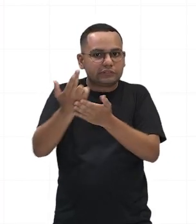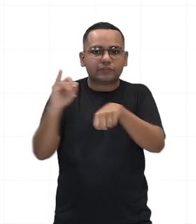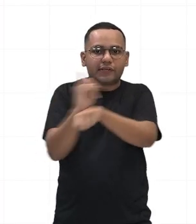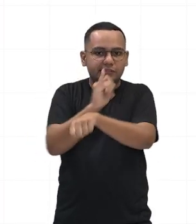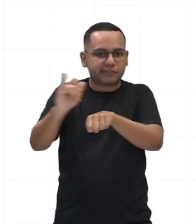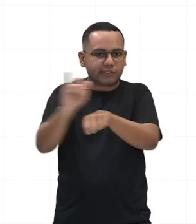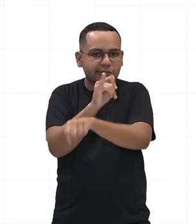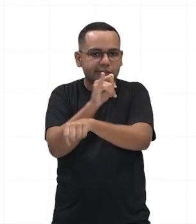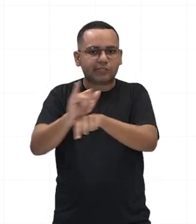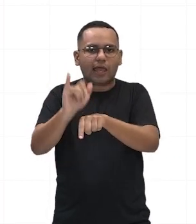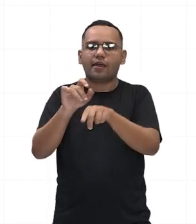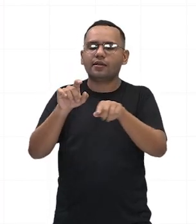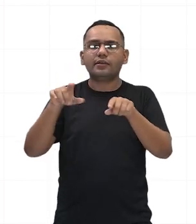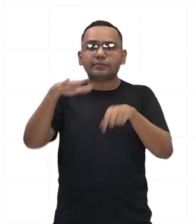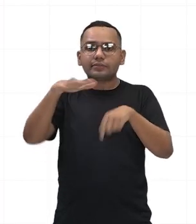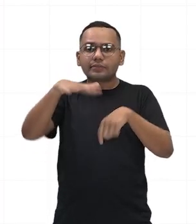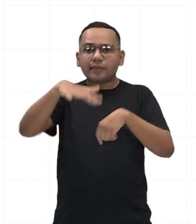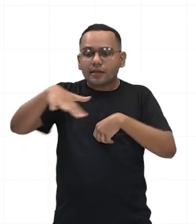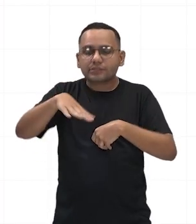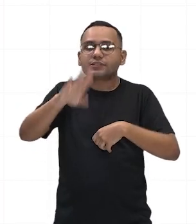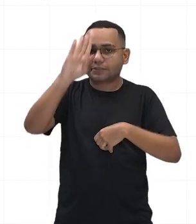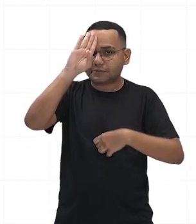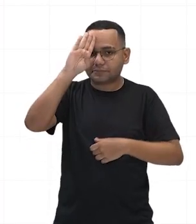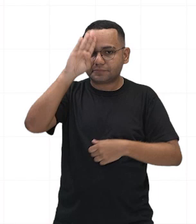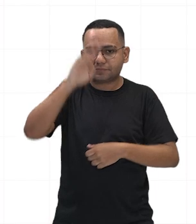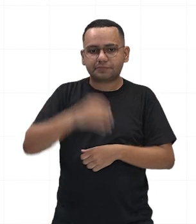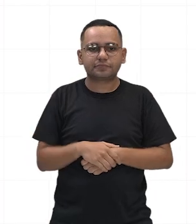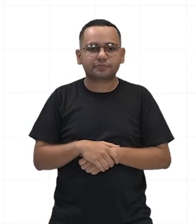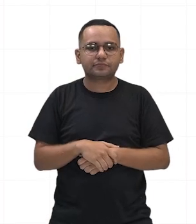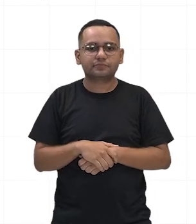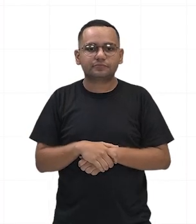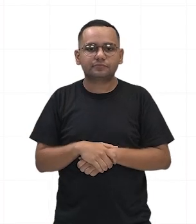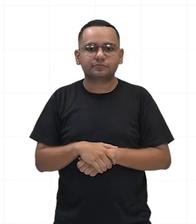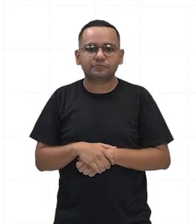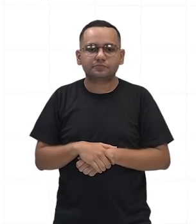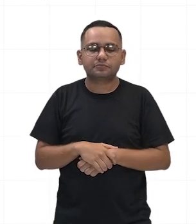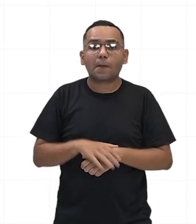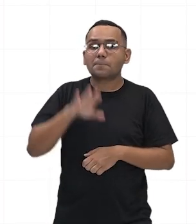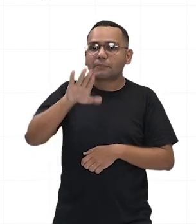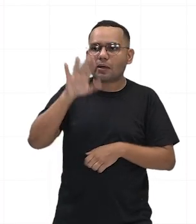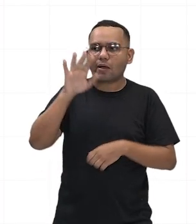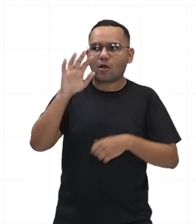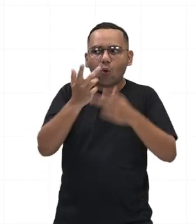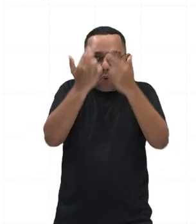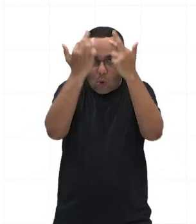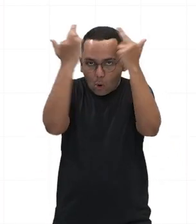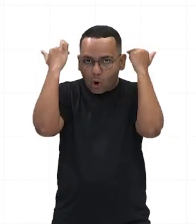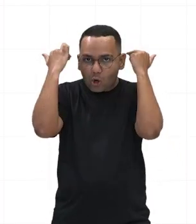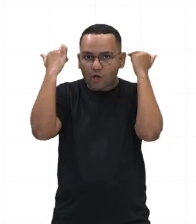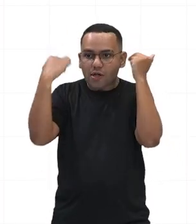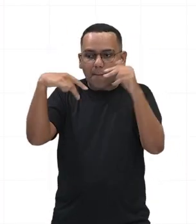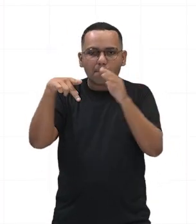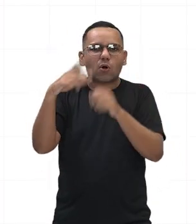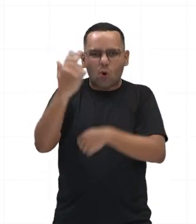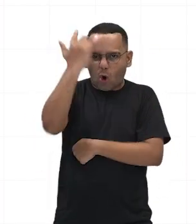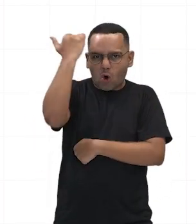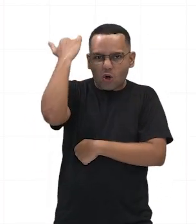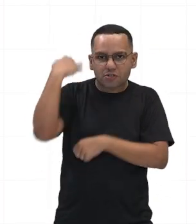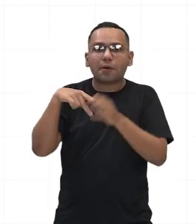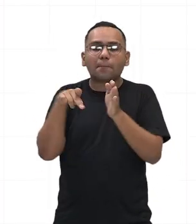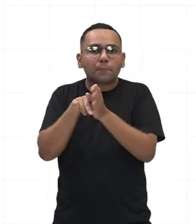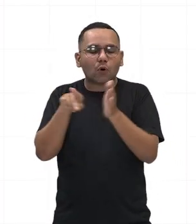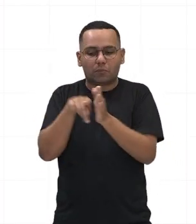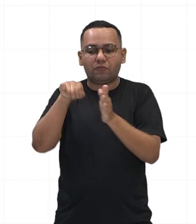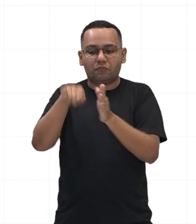no campo militar. O corte de cabelo militar que os exércitos adotam ainda hoje é herança também romana.